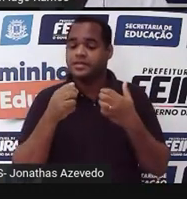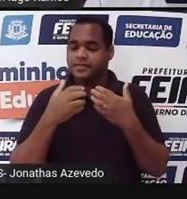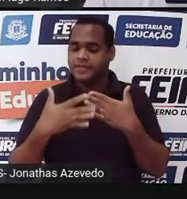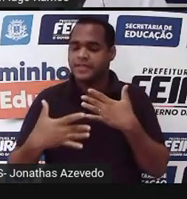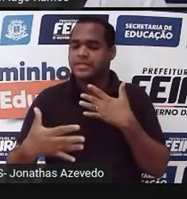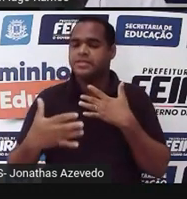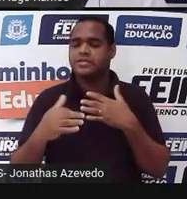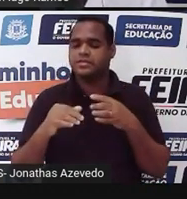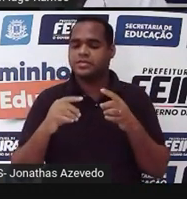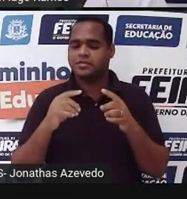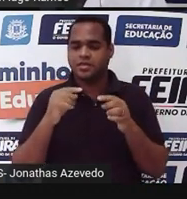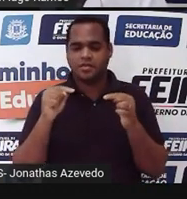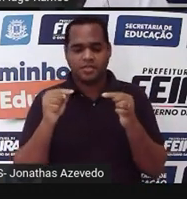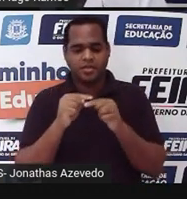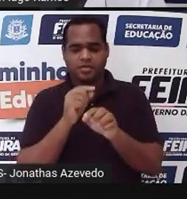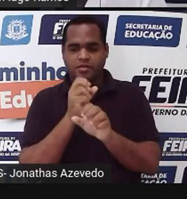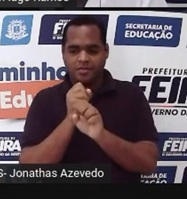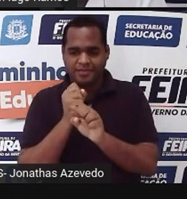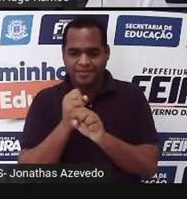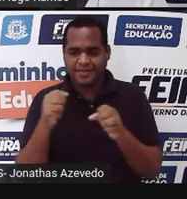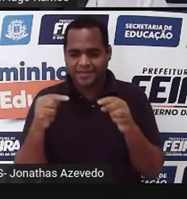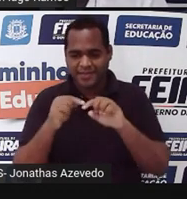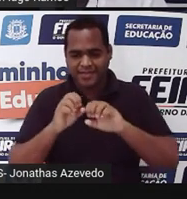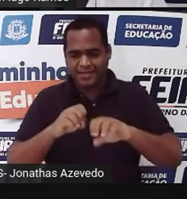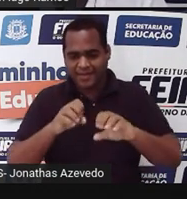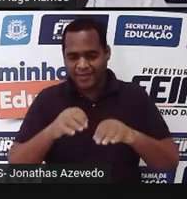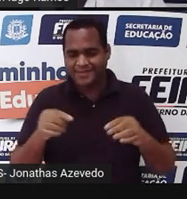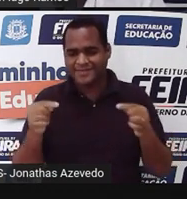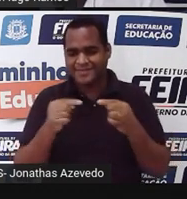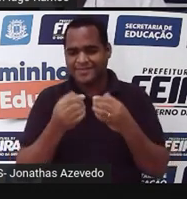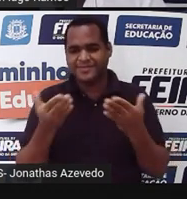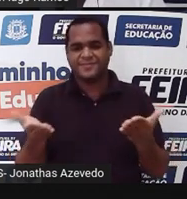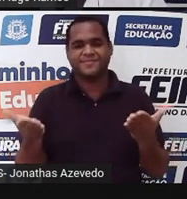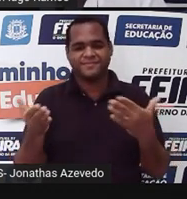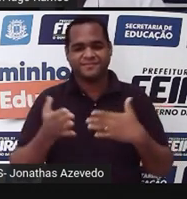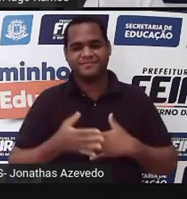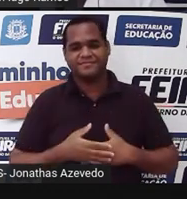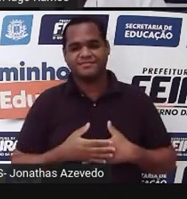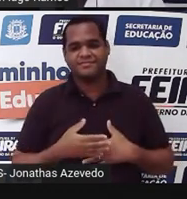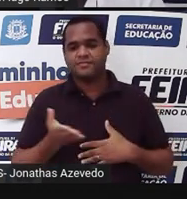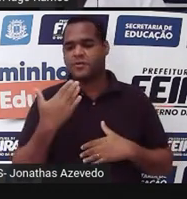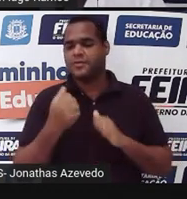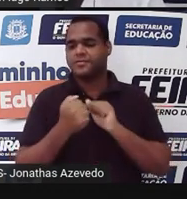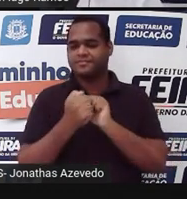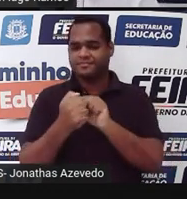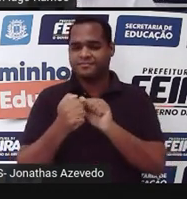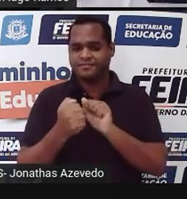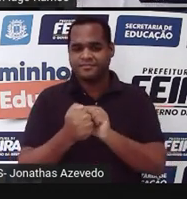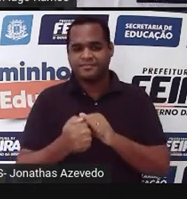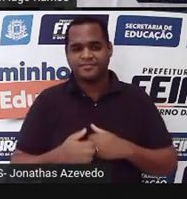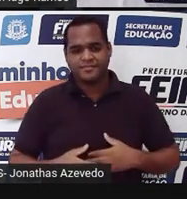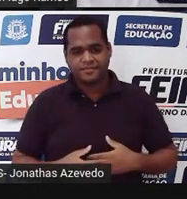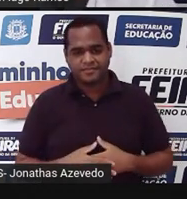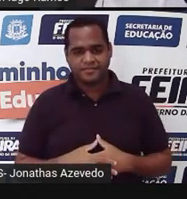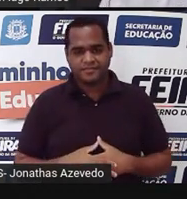agora, o conteúdo dessa aula aqui. Certo? Então, vamos juntos. Bom, eu